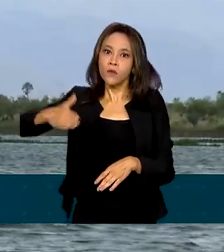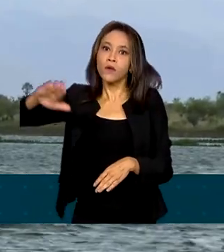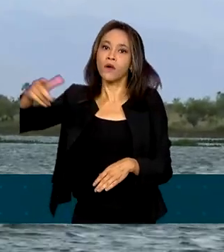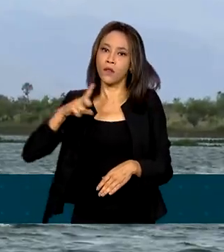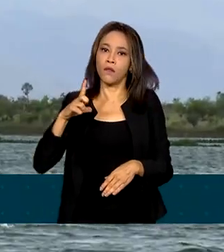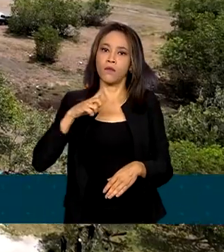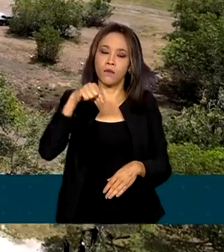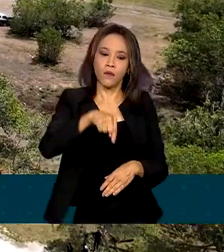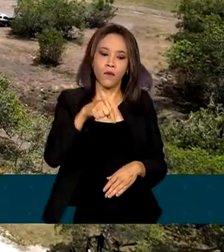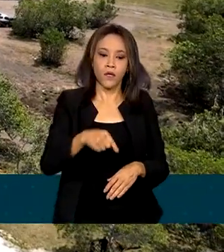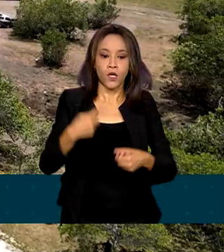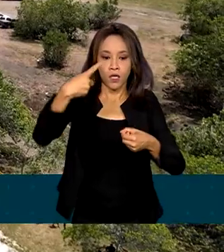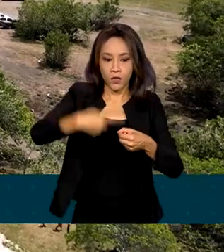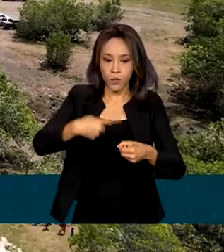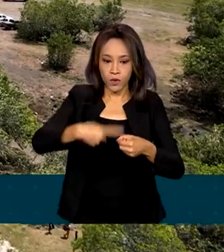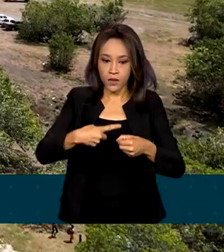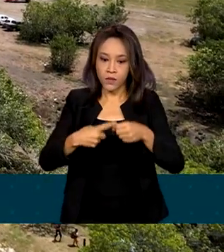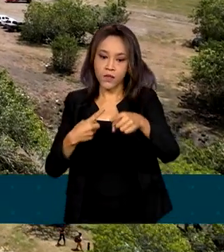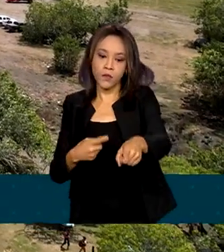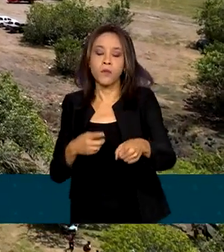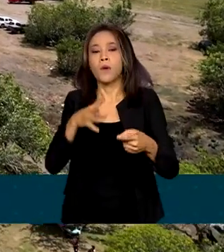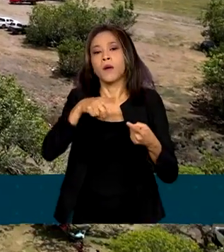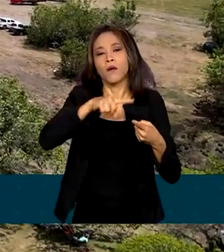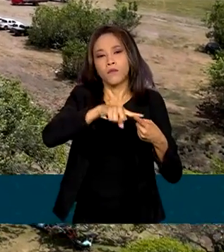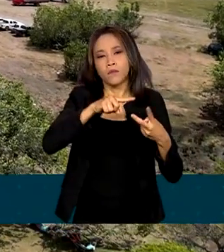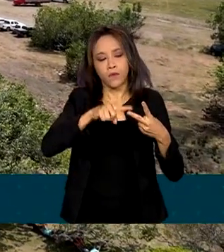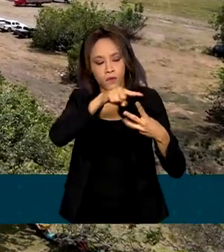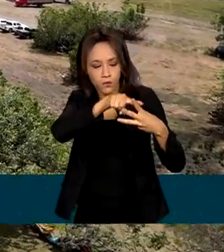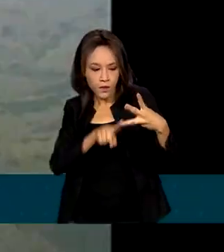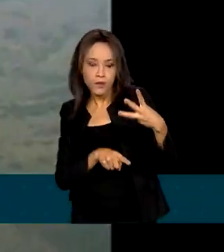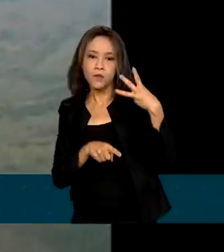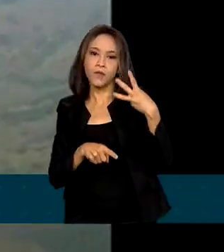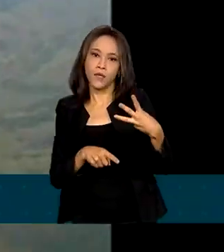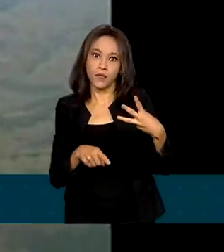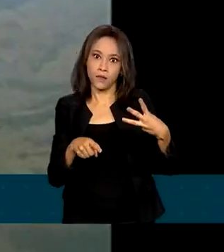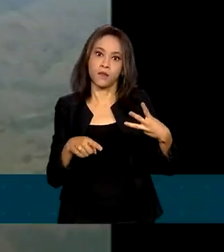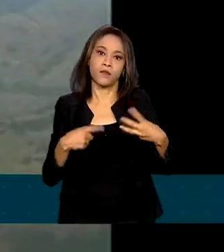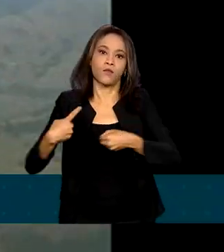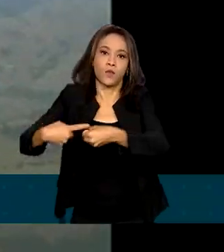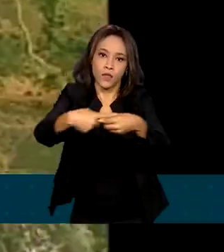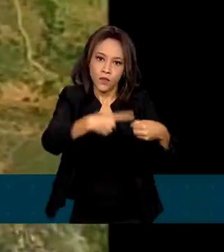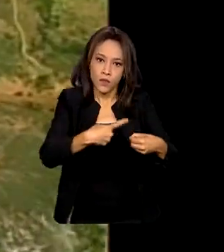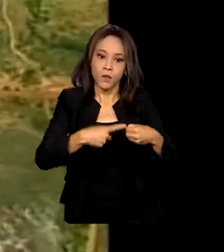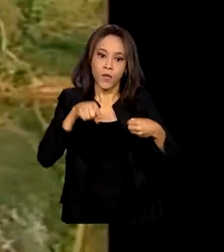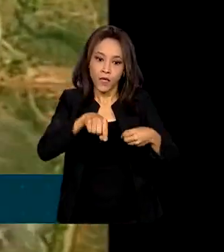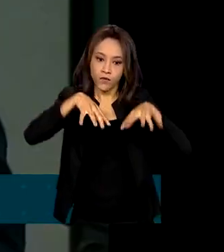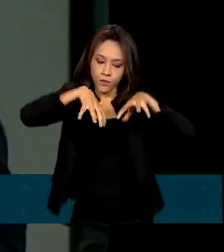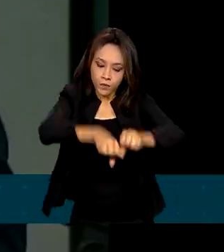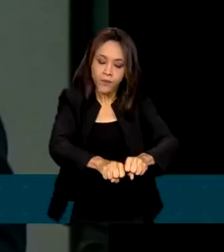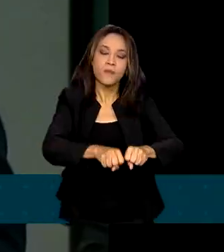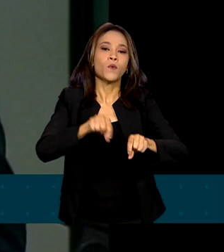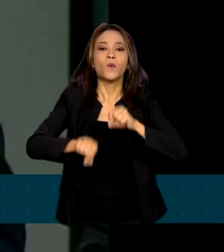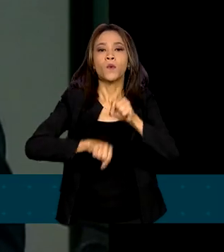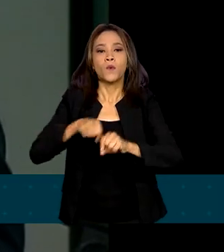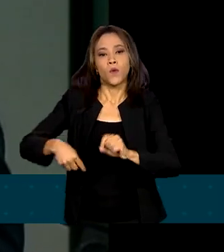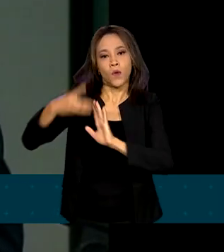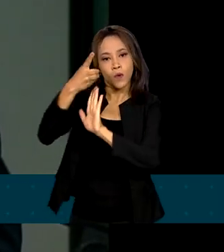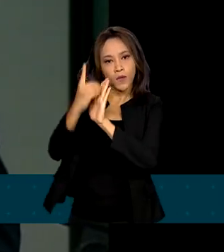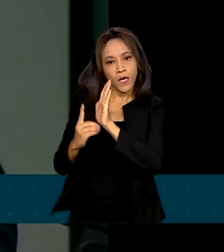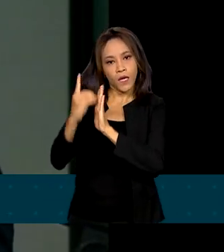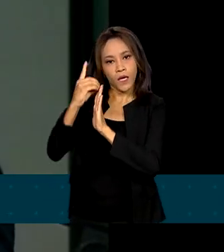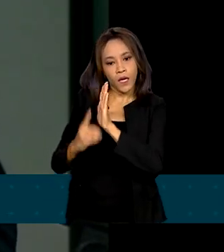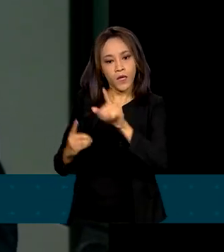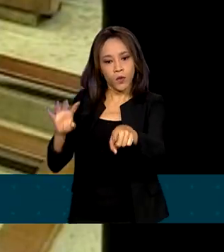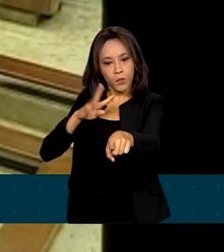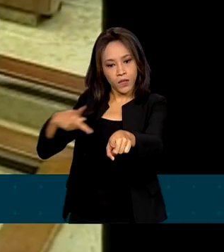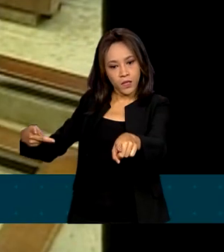nos municípios de Normandia, Pacaraima e Uiramutã. A reserva foi homologada por um decreto do presidente Lula em